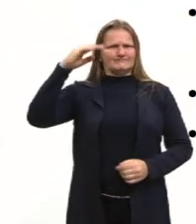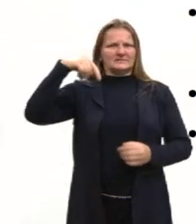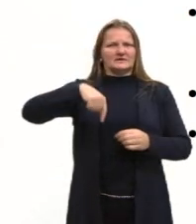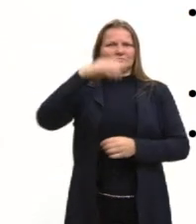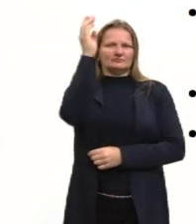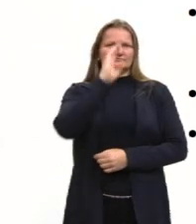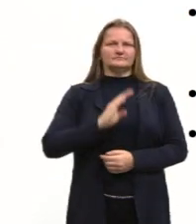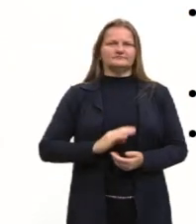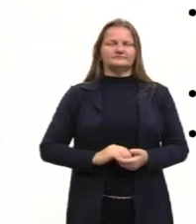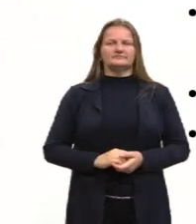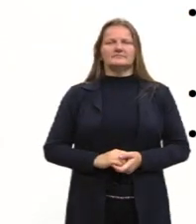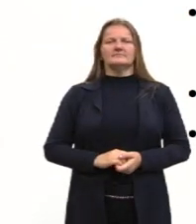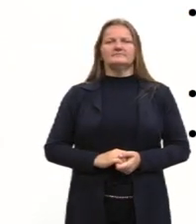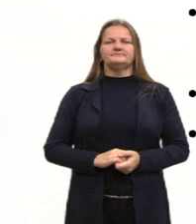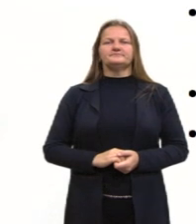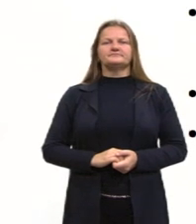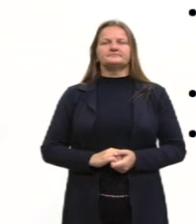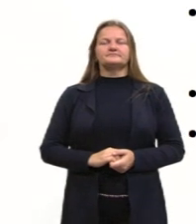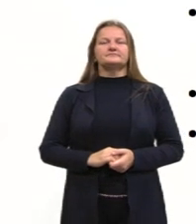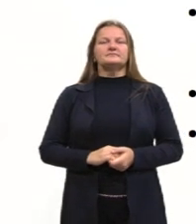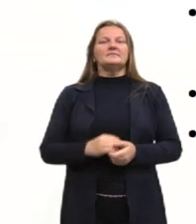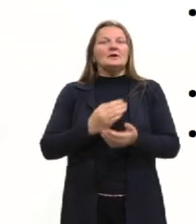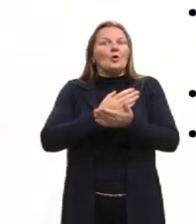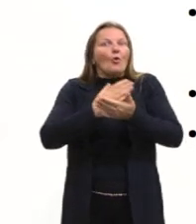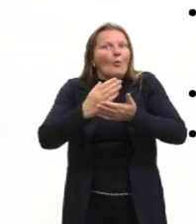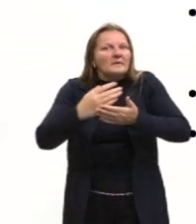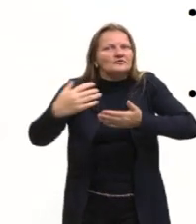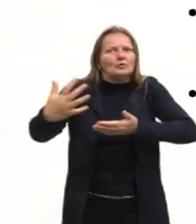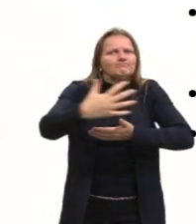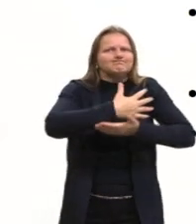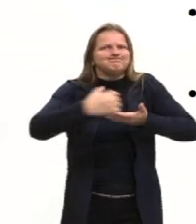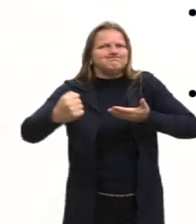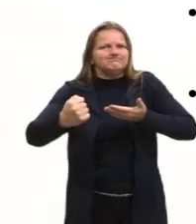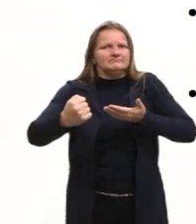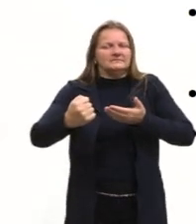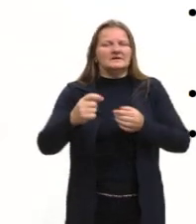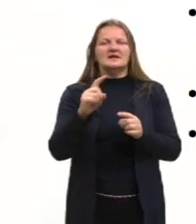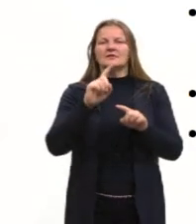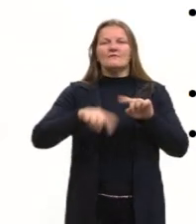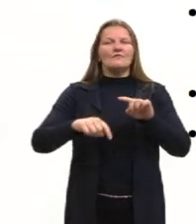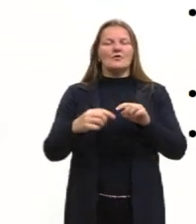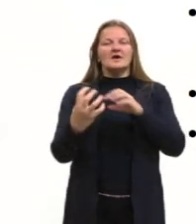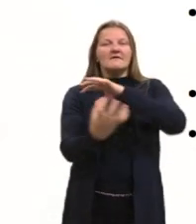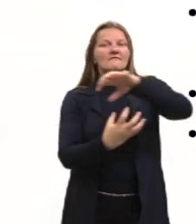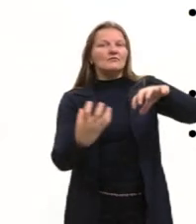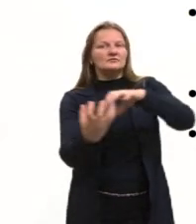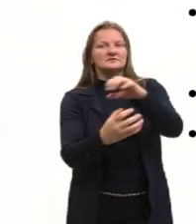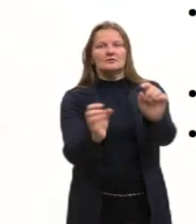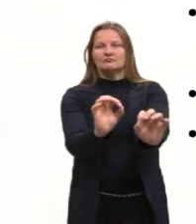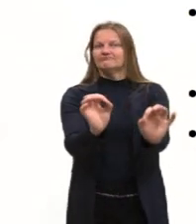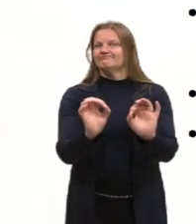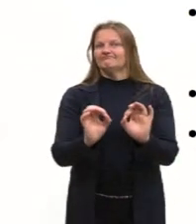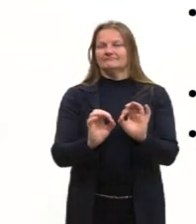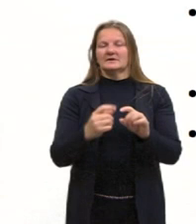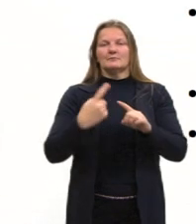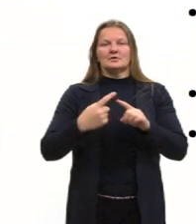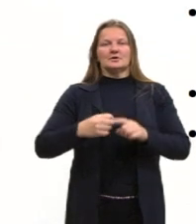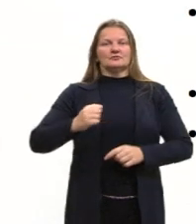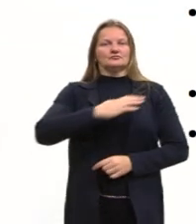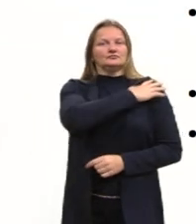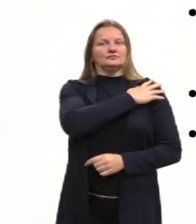iniciou através de um golpe, não foi uma revolução. Então, por que não foi uma revolução? Porque a ditadura não